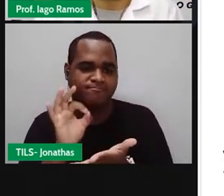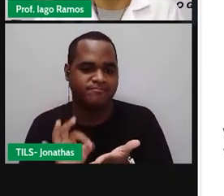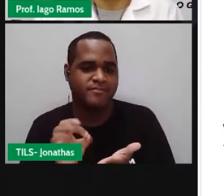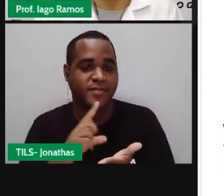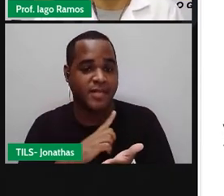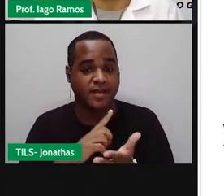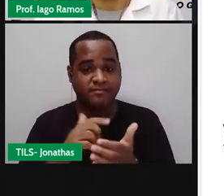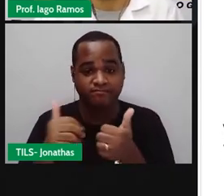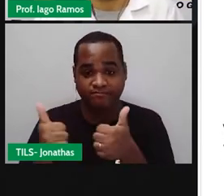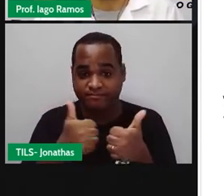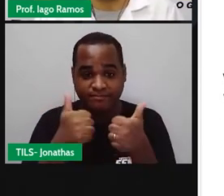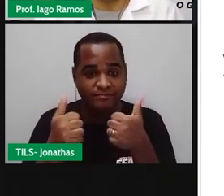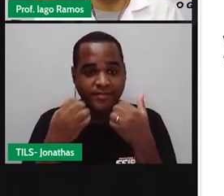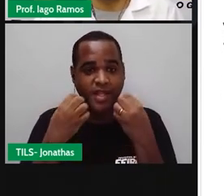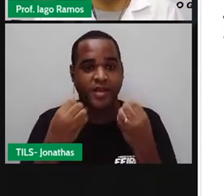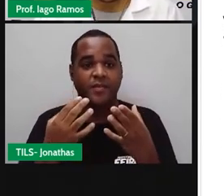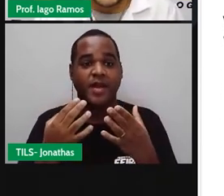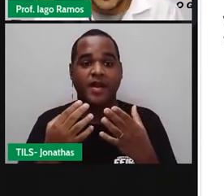Belezinha?